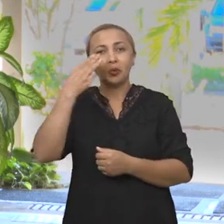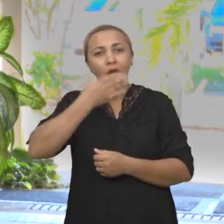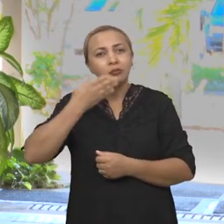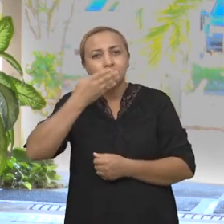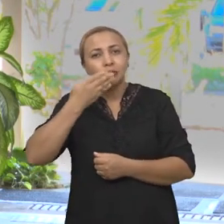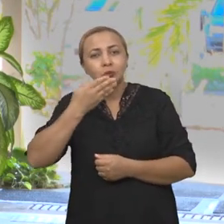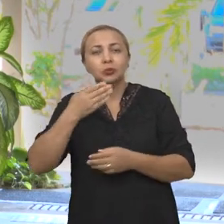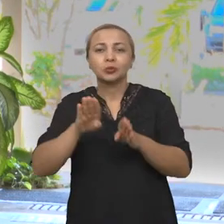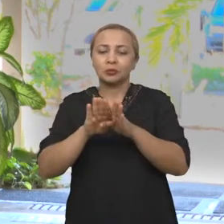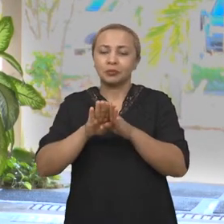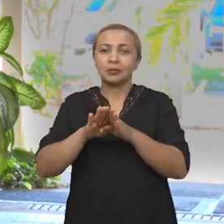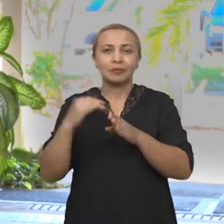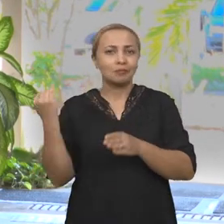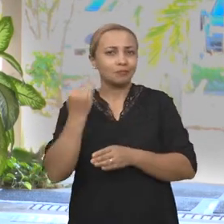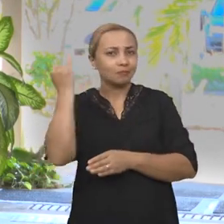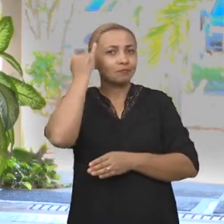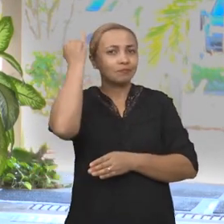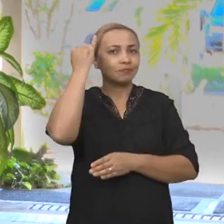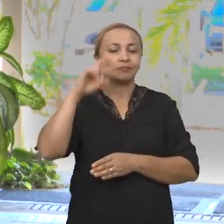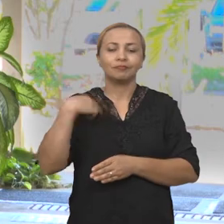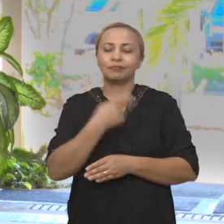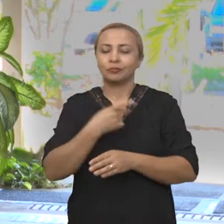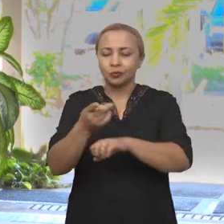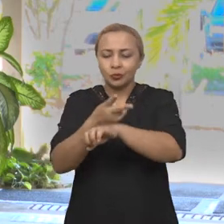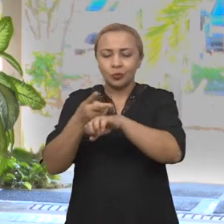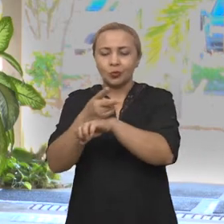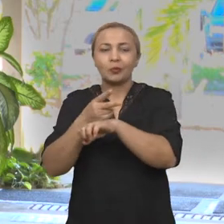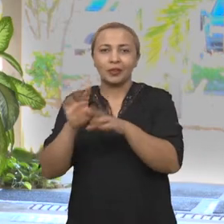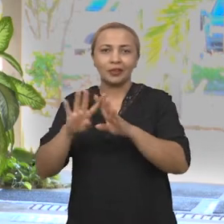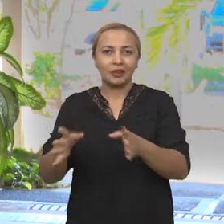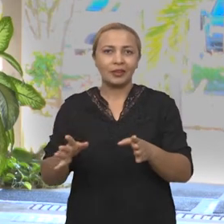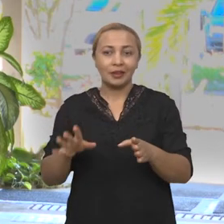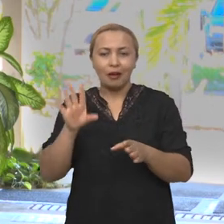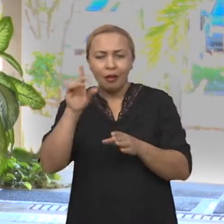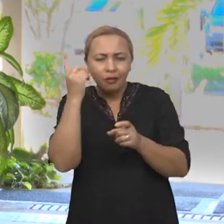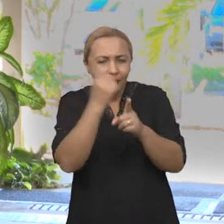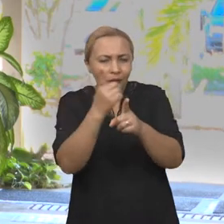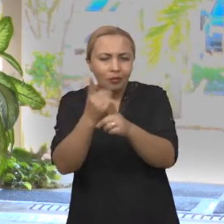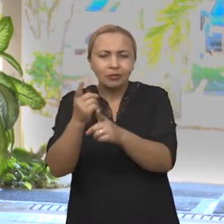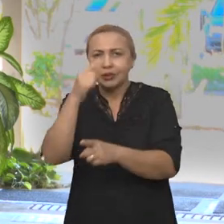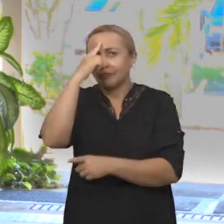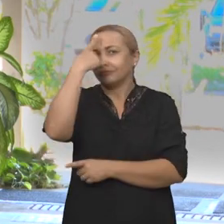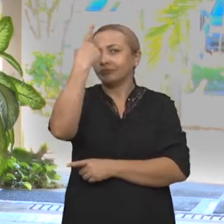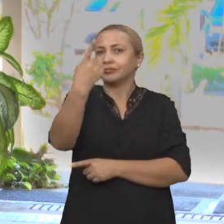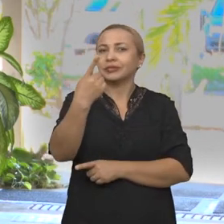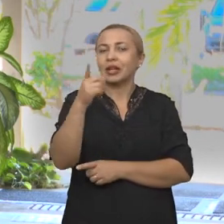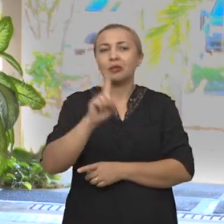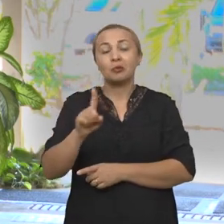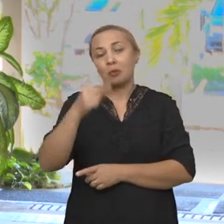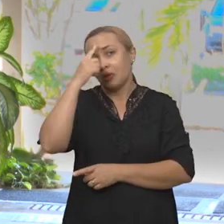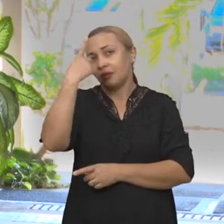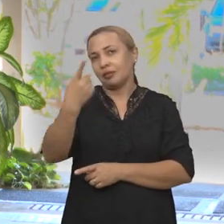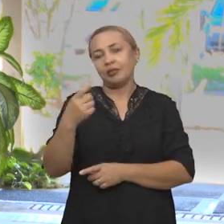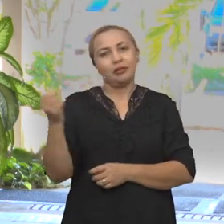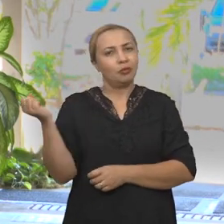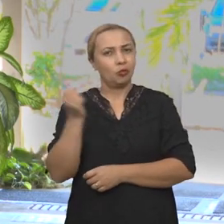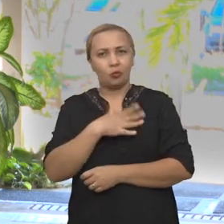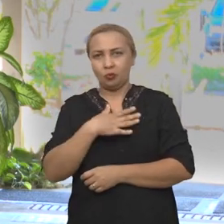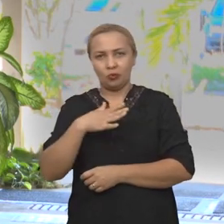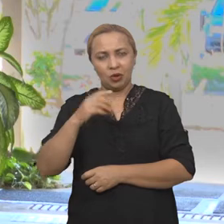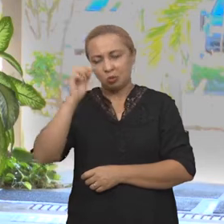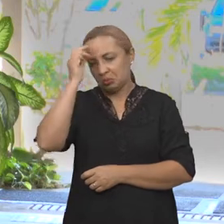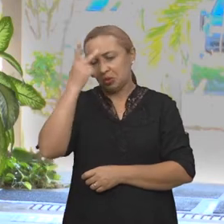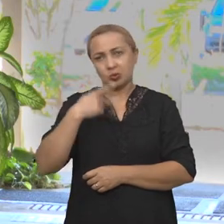fermentáveis importantes. E aí a gente tentou, então, lançar a mão dessa ideia, que não é uma ideia, enfim, pioneira